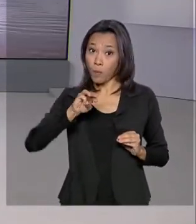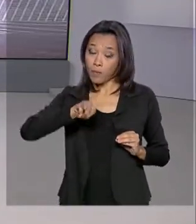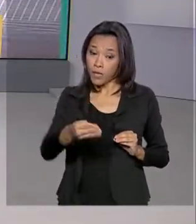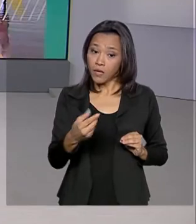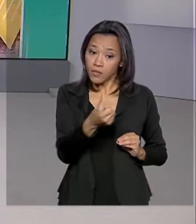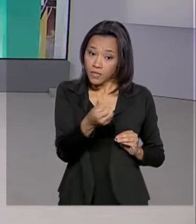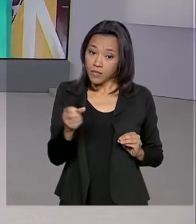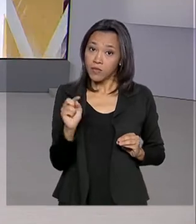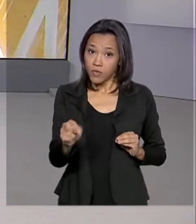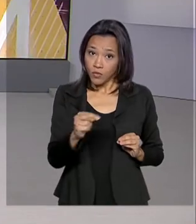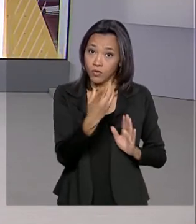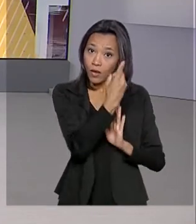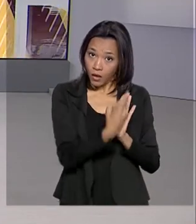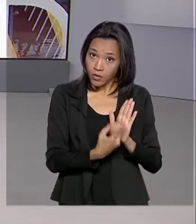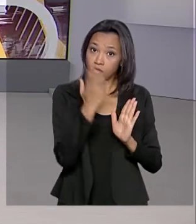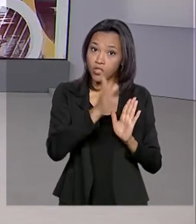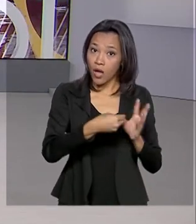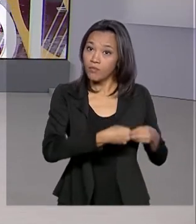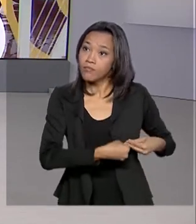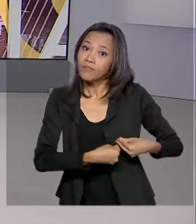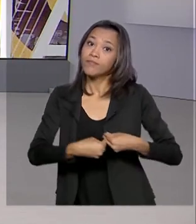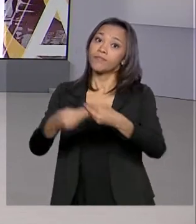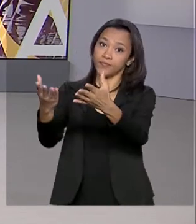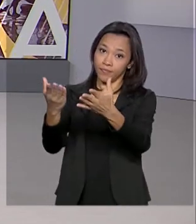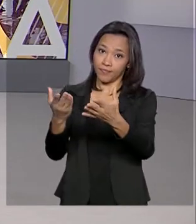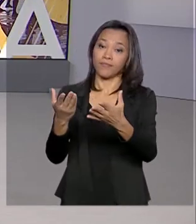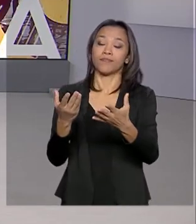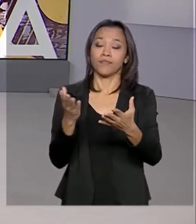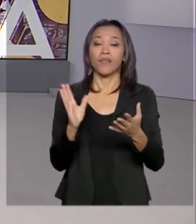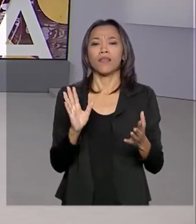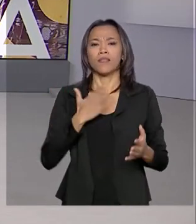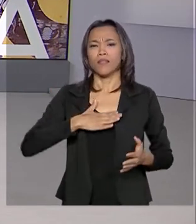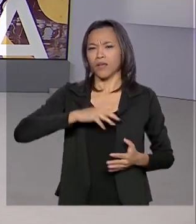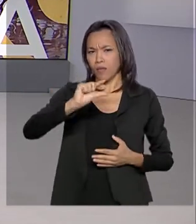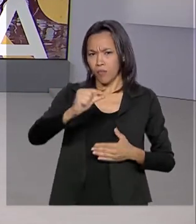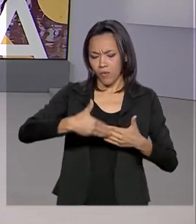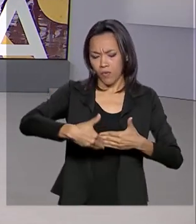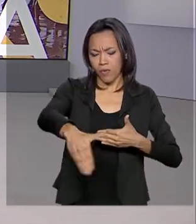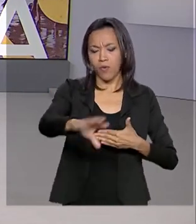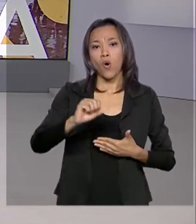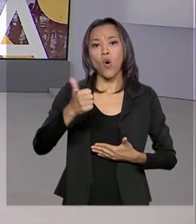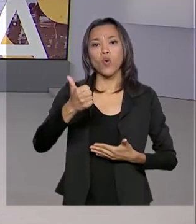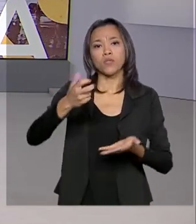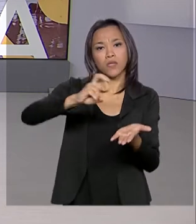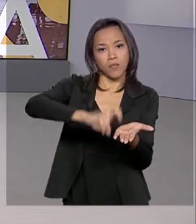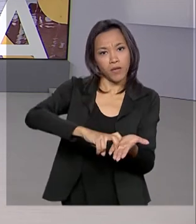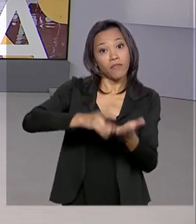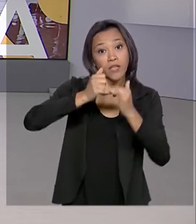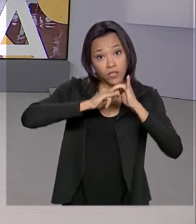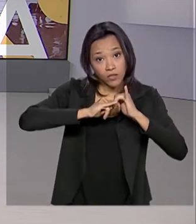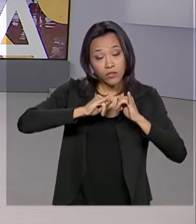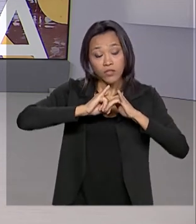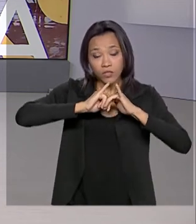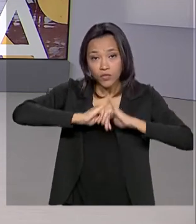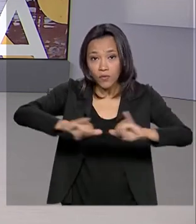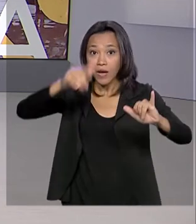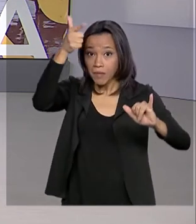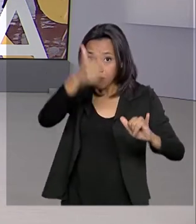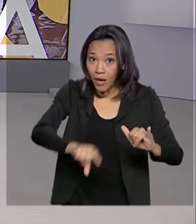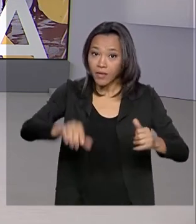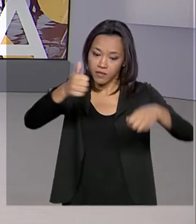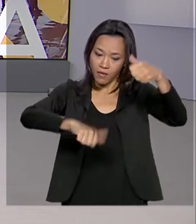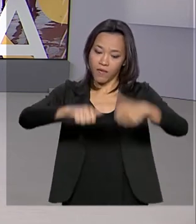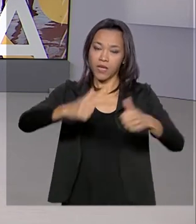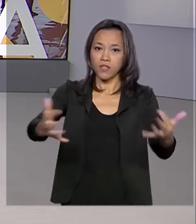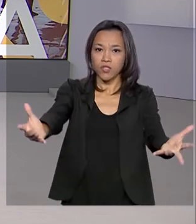contribuintes já enviaram a declaração do imposto de renda. Daqui a pouco, às 11 horas da manhã, a Receita divulga mais um balanço de entrega das